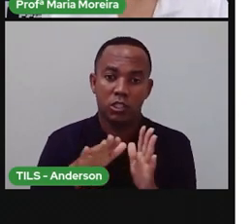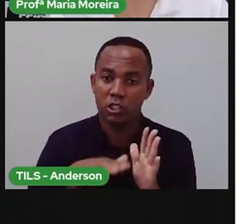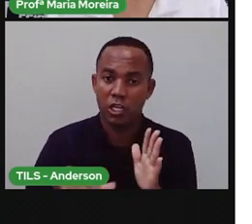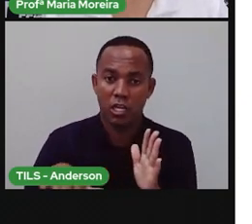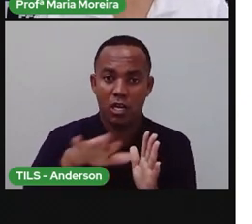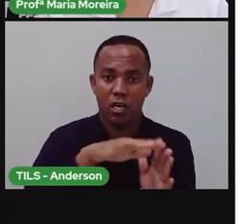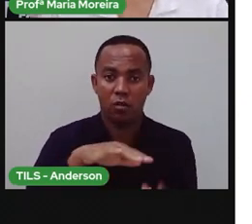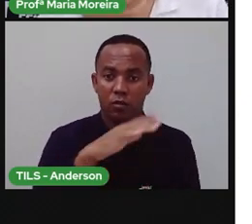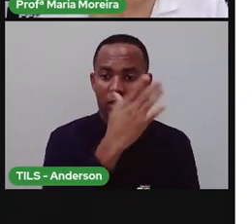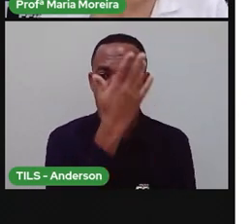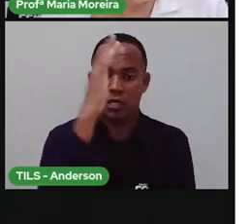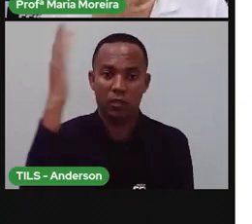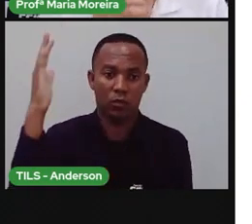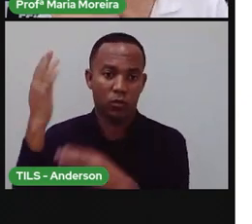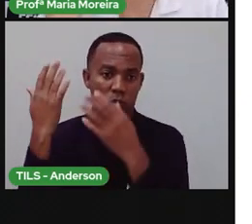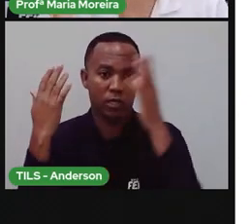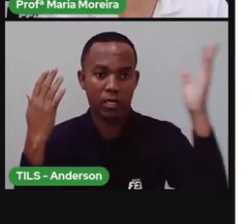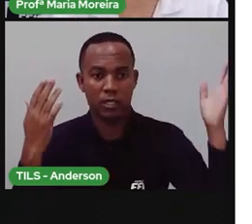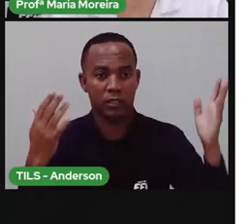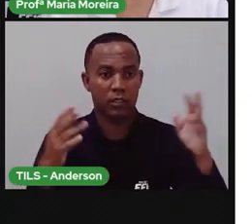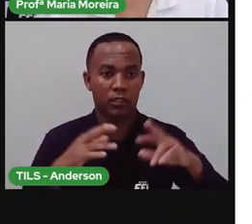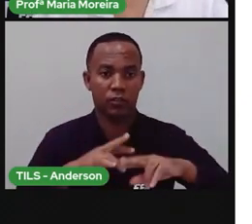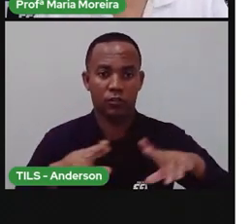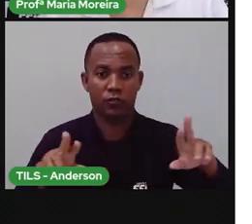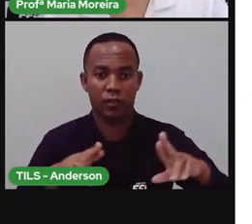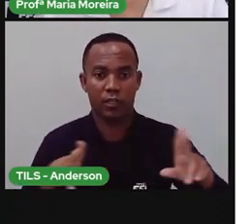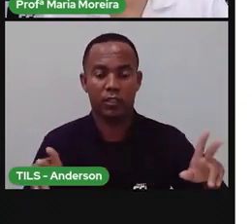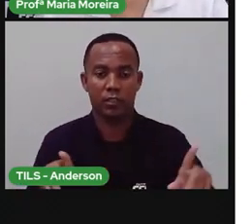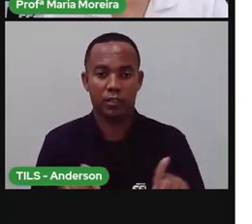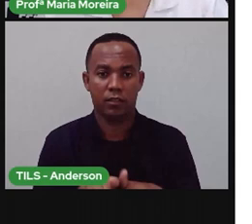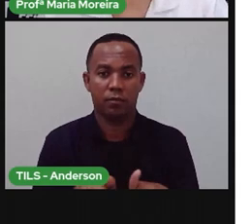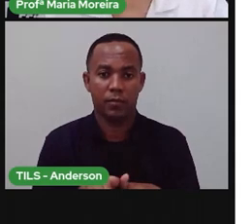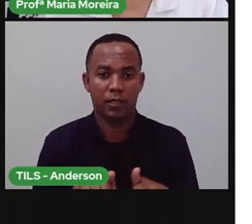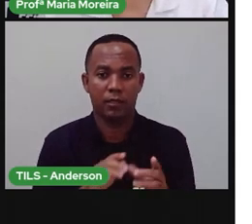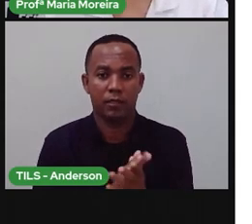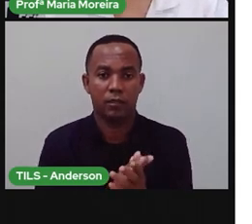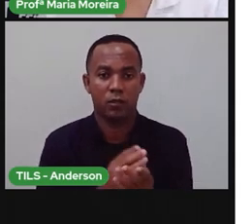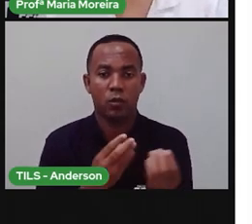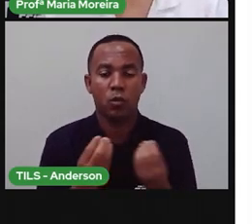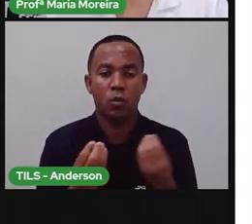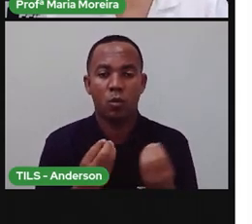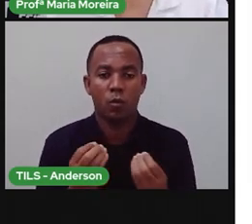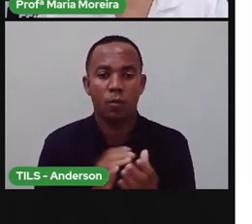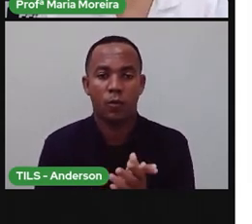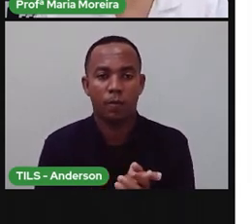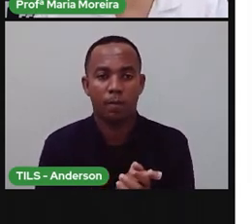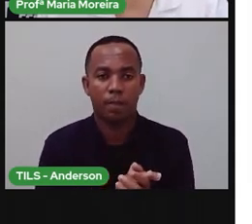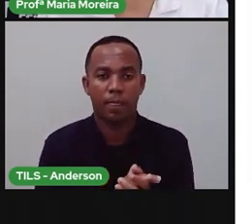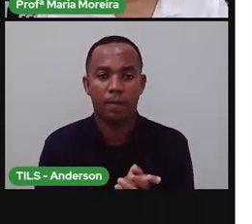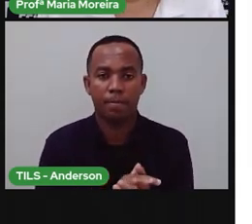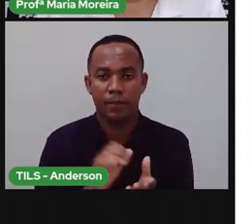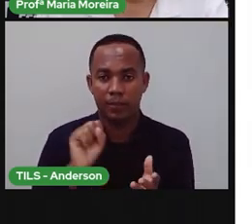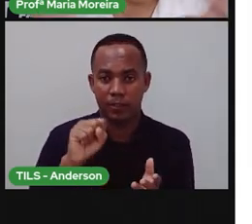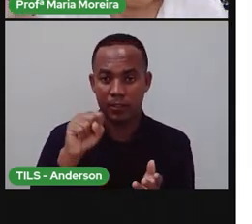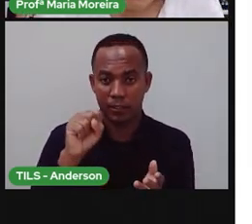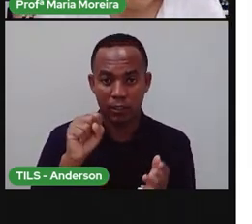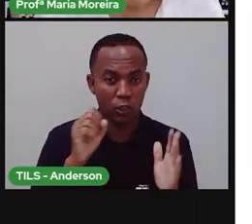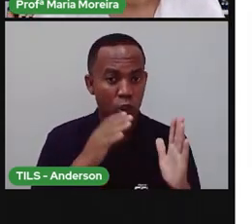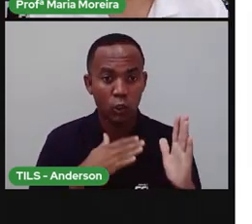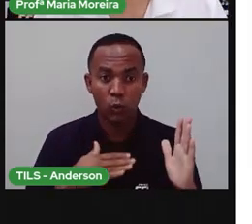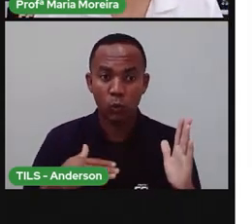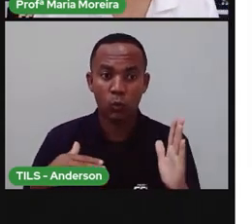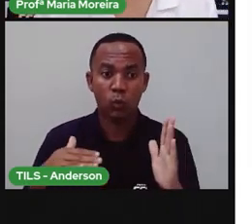A natureza. Então, a natureza, ela é composta de seres vivos e seres não vivos, certo? Assim, tudo aquilo,